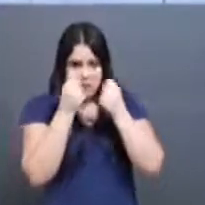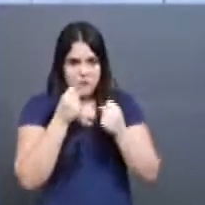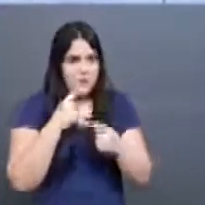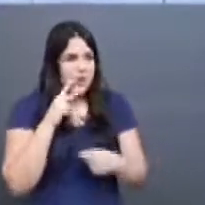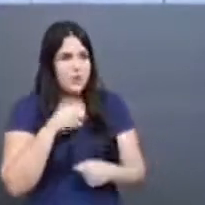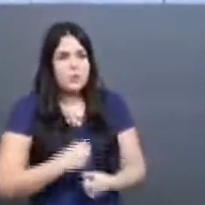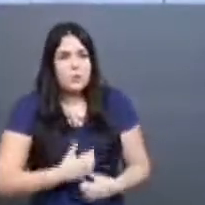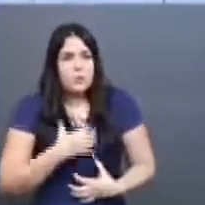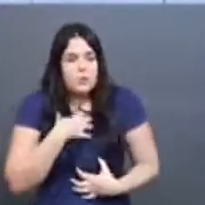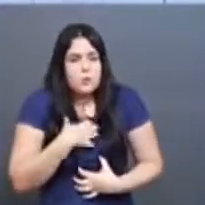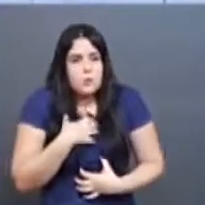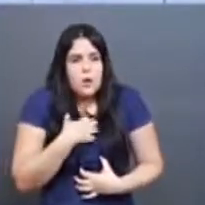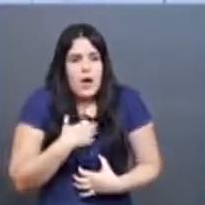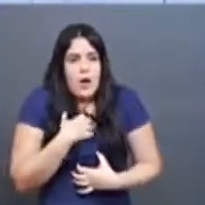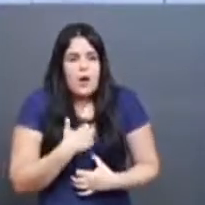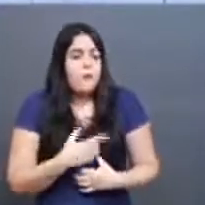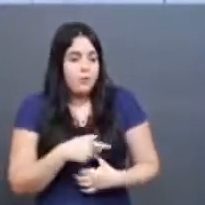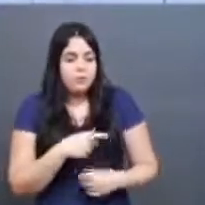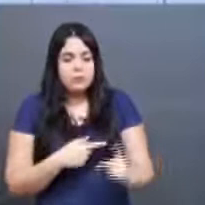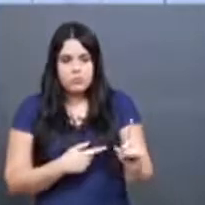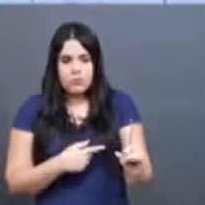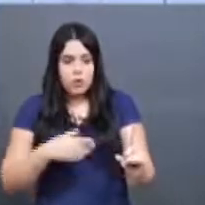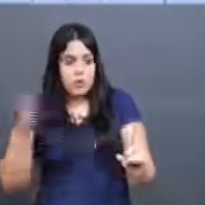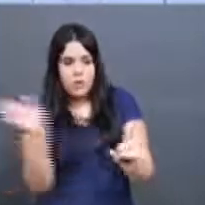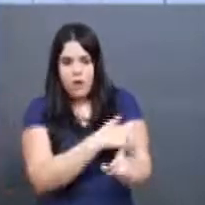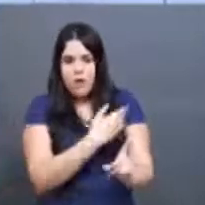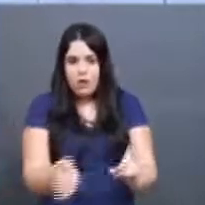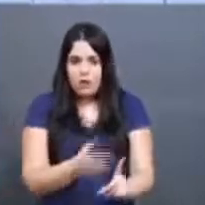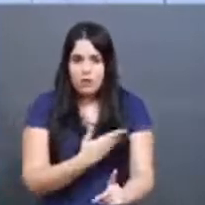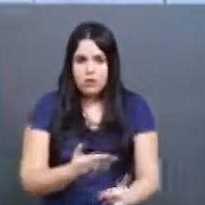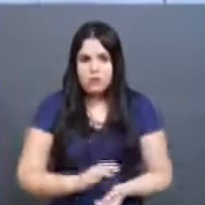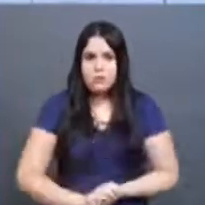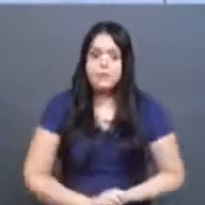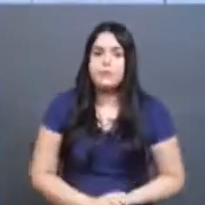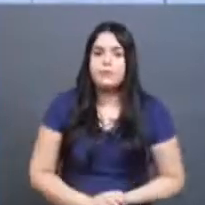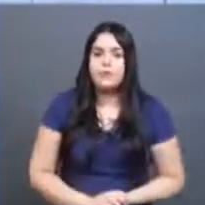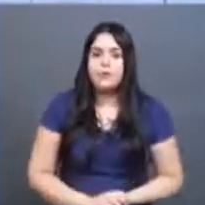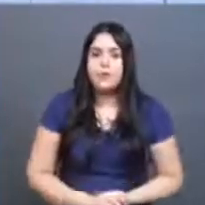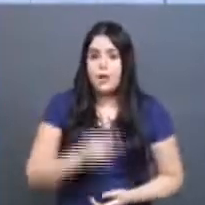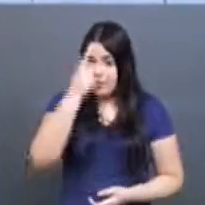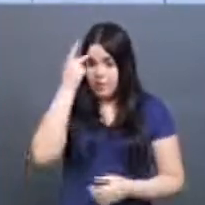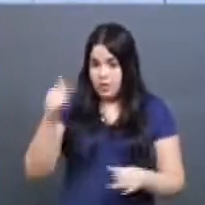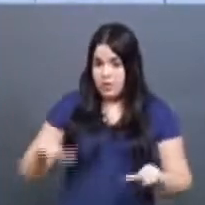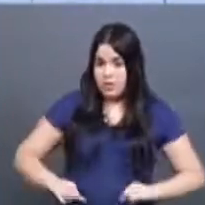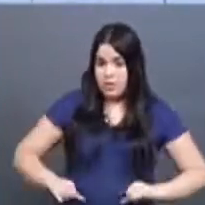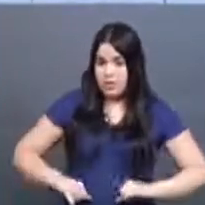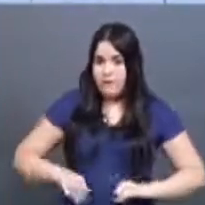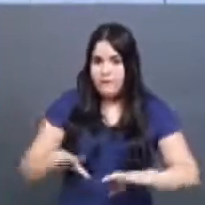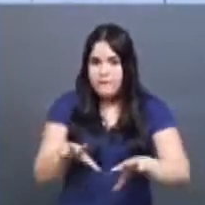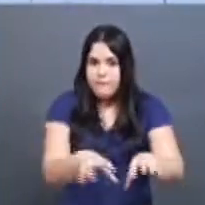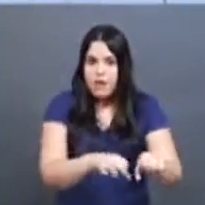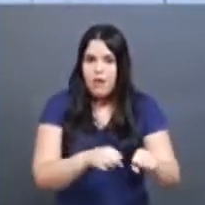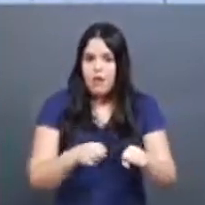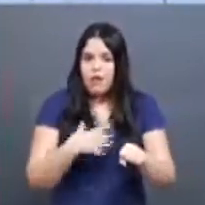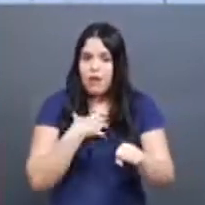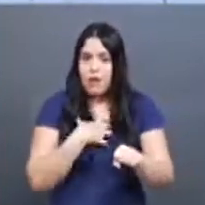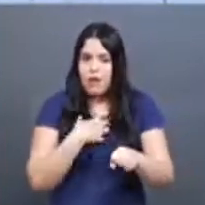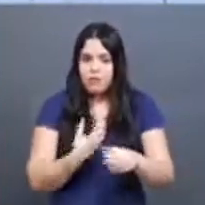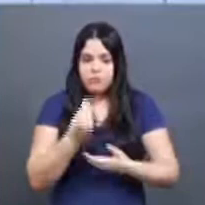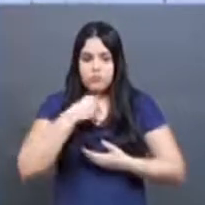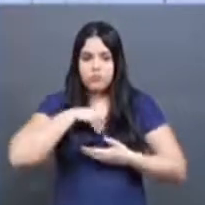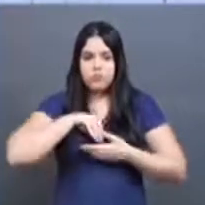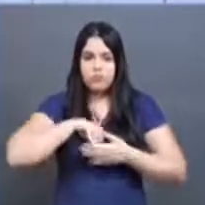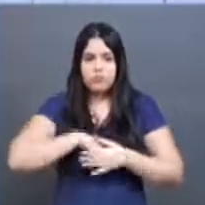uma raiva que está ali dentro, que precisa ser entendida, que tem os seus motivos. E a vítima faz o quê com essa raiva? Guarda. Não